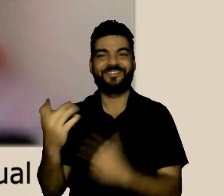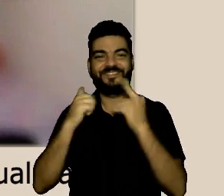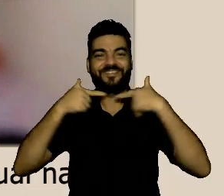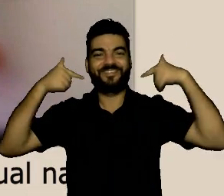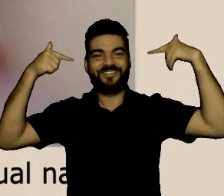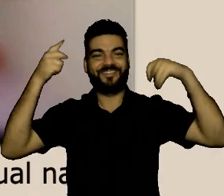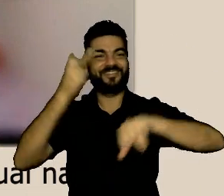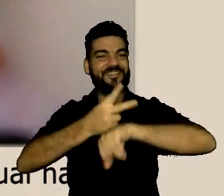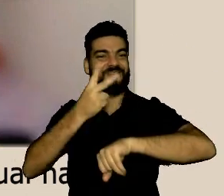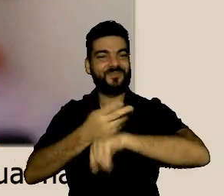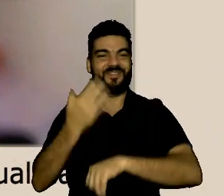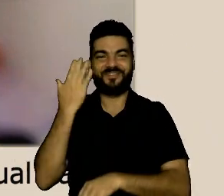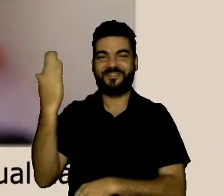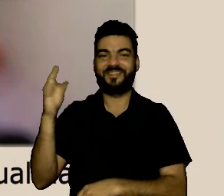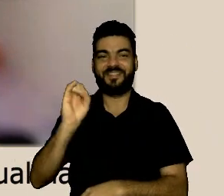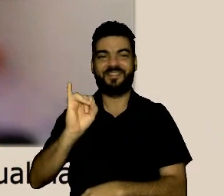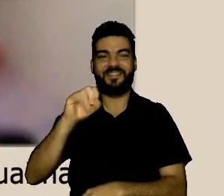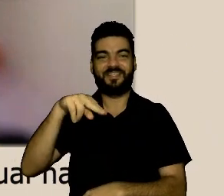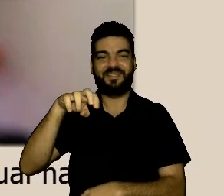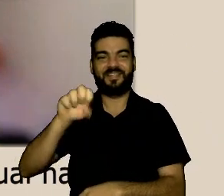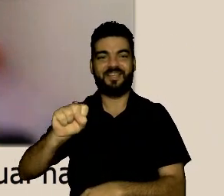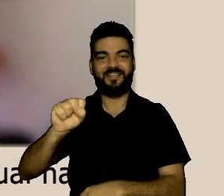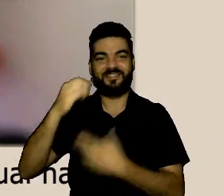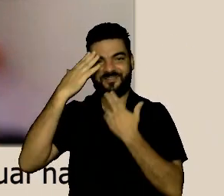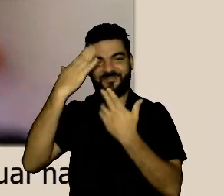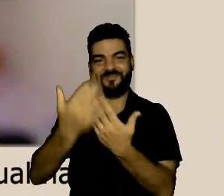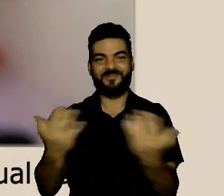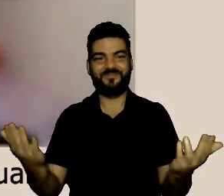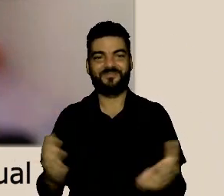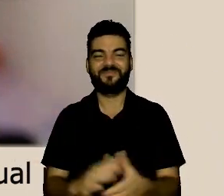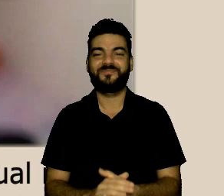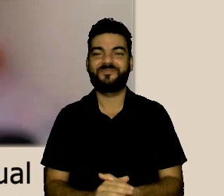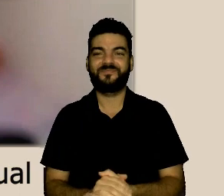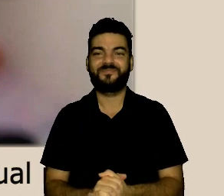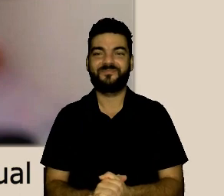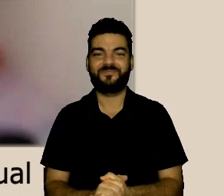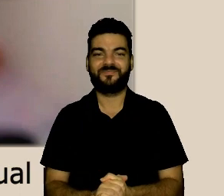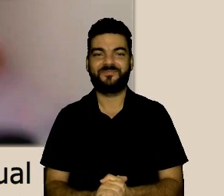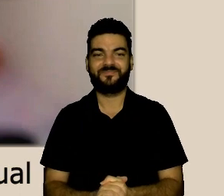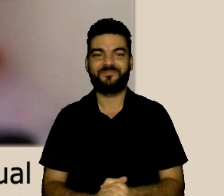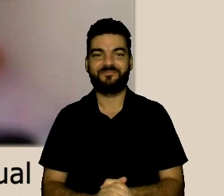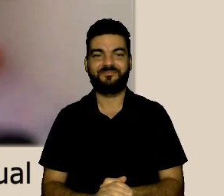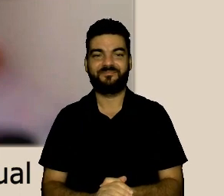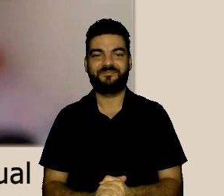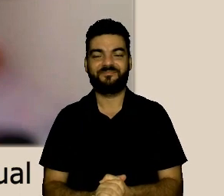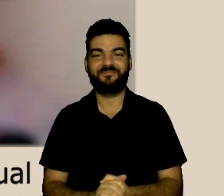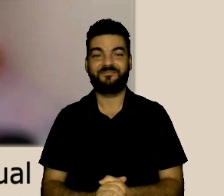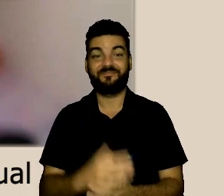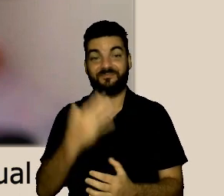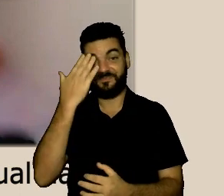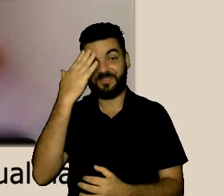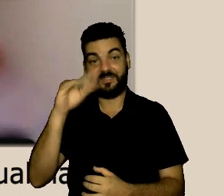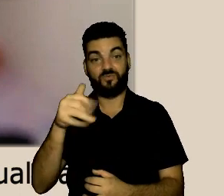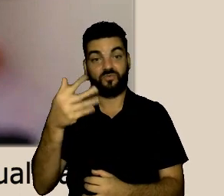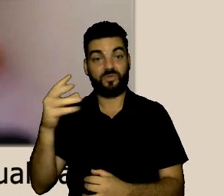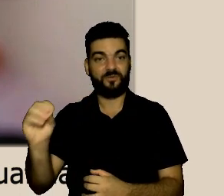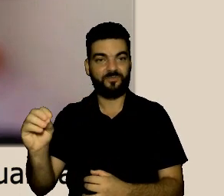prazer de reencontrar essa grande amiga essa doce amiga de sorriso aberto que é você Inês muito obrigado